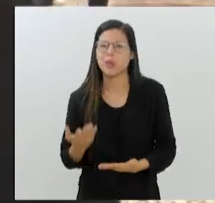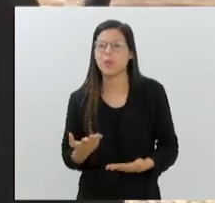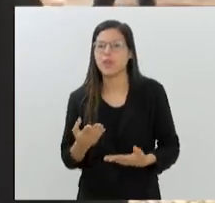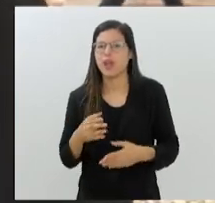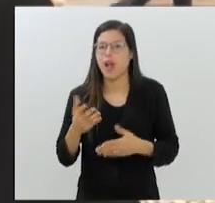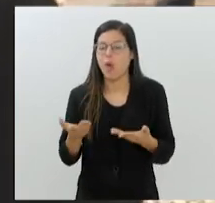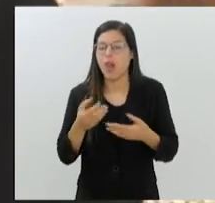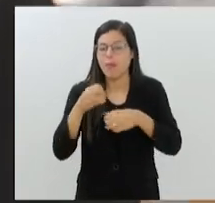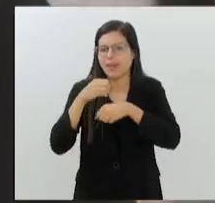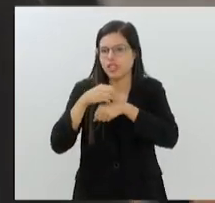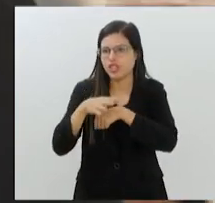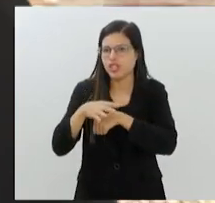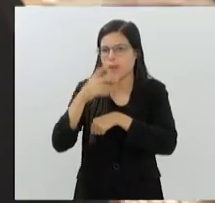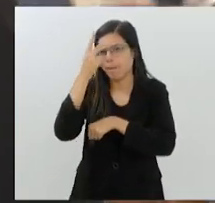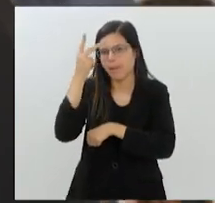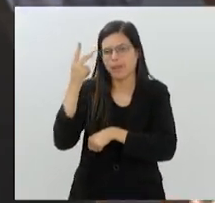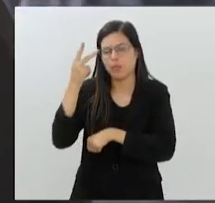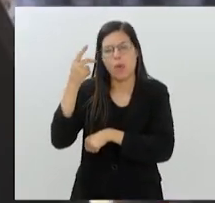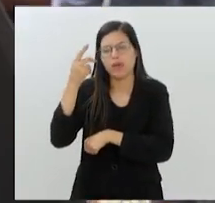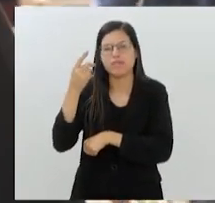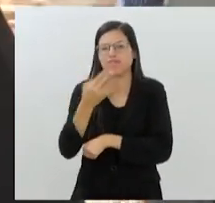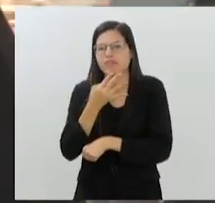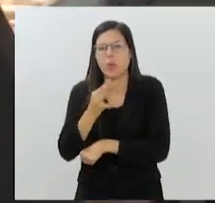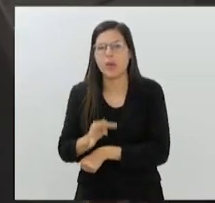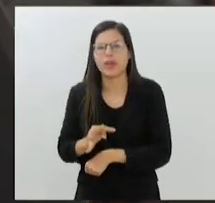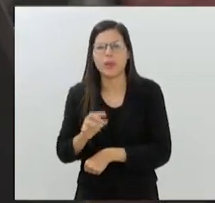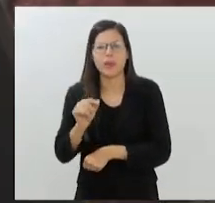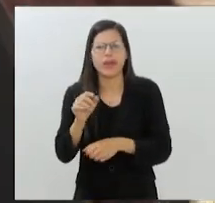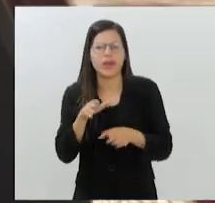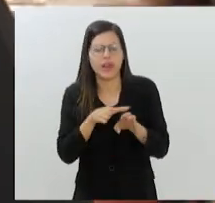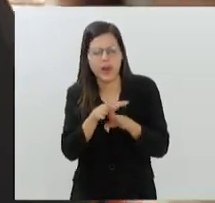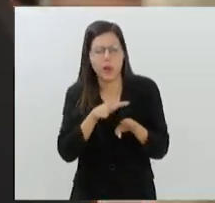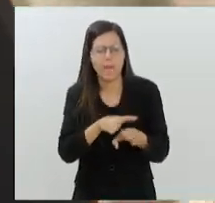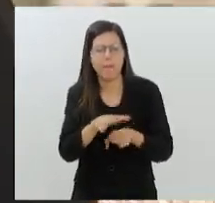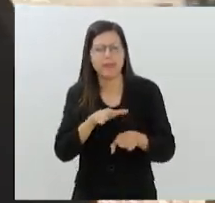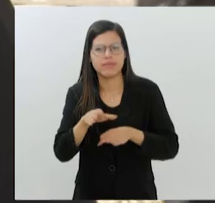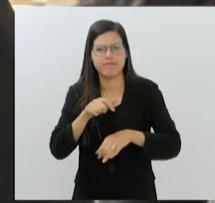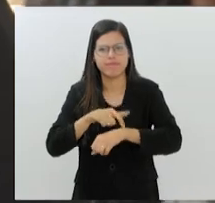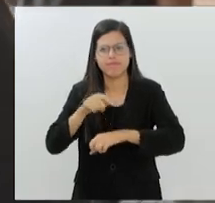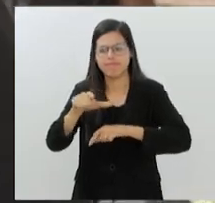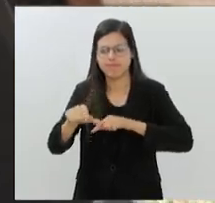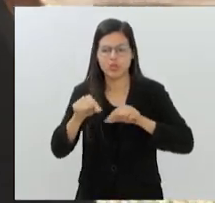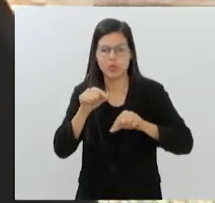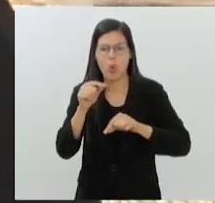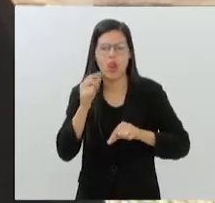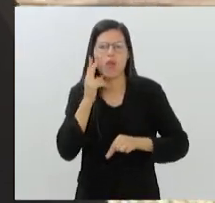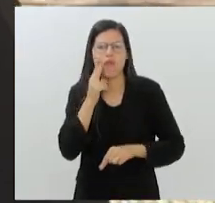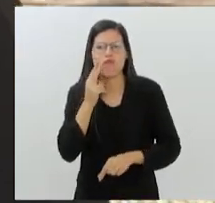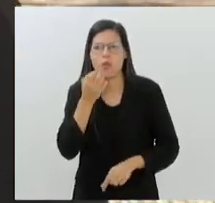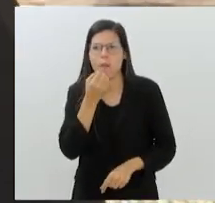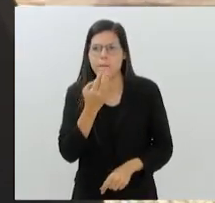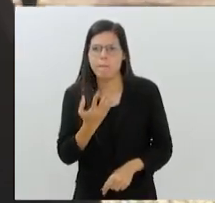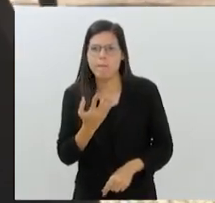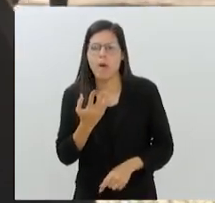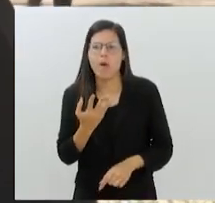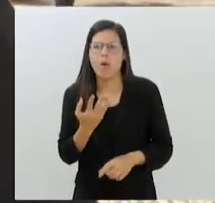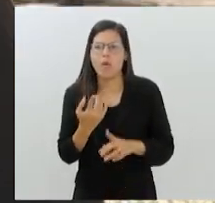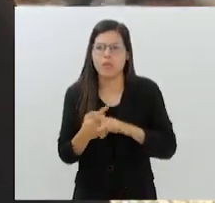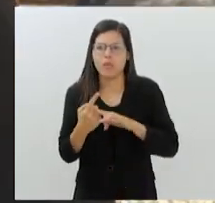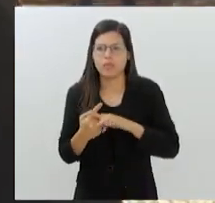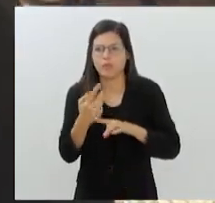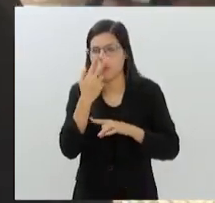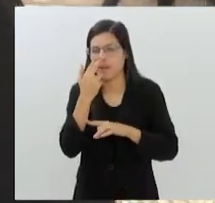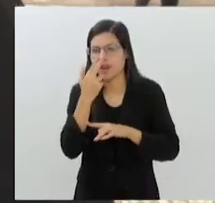leigo ainda no assunto. O você recomenda na hora de escolher um bom vinho, assim, né? Talvez de rótulo mais acessível também, porque talvez isso ainda afaste